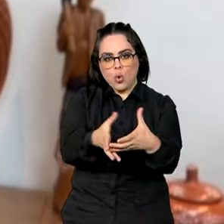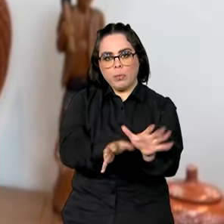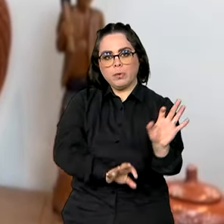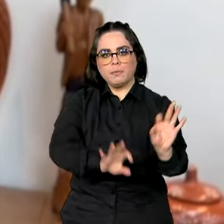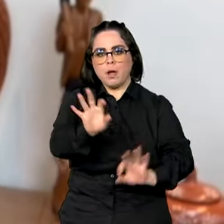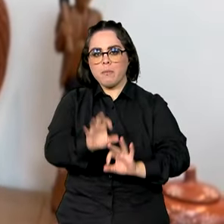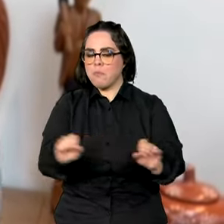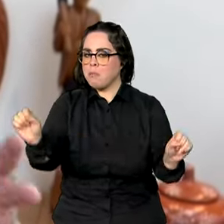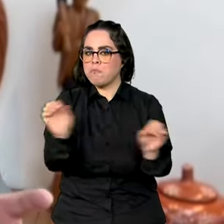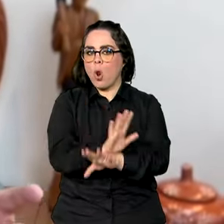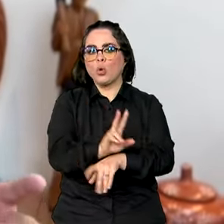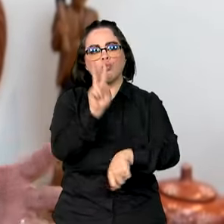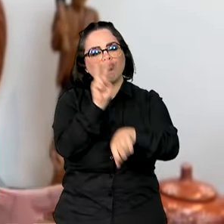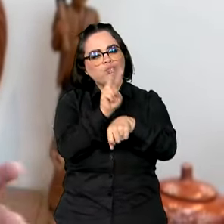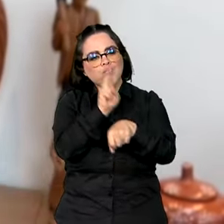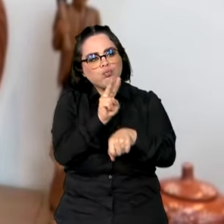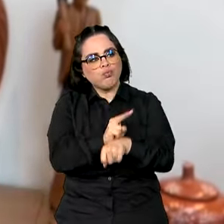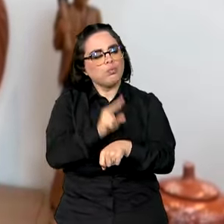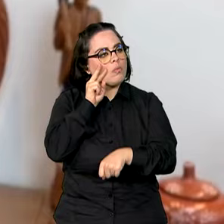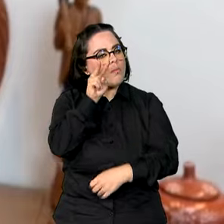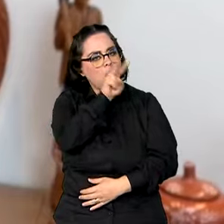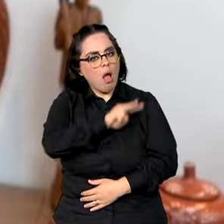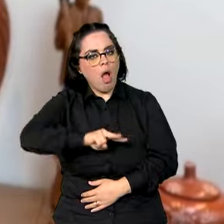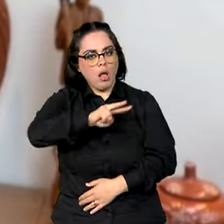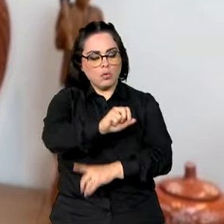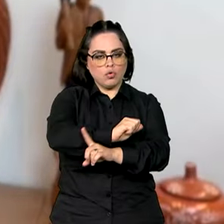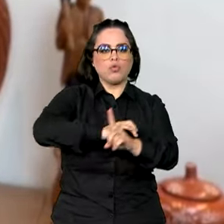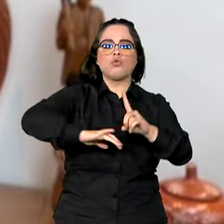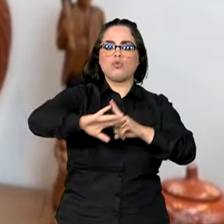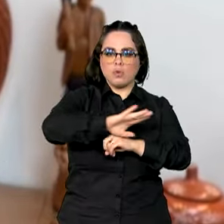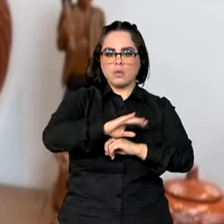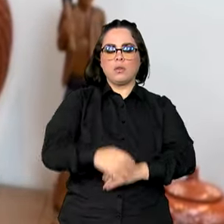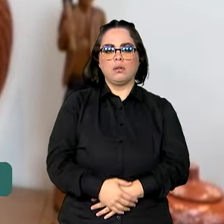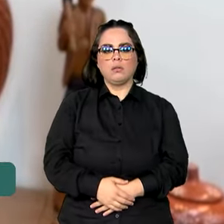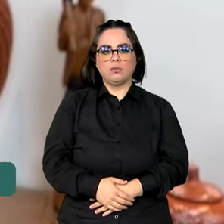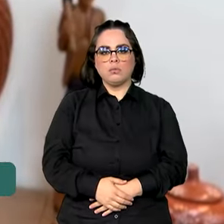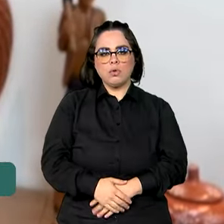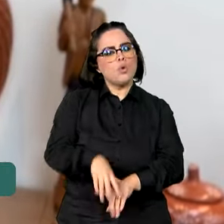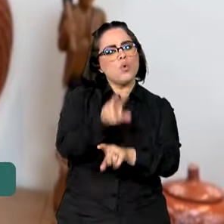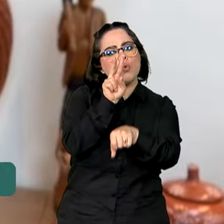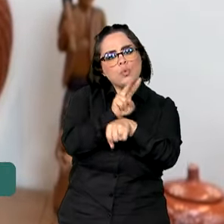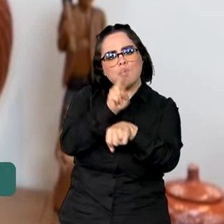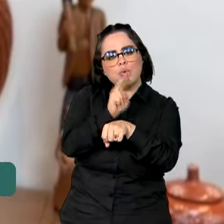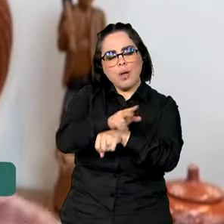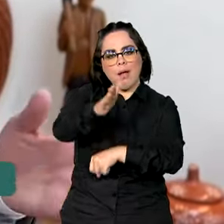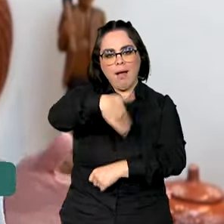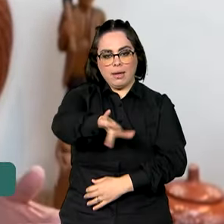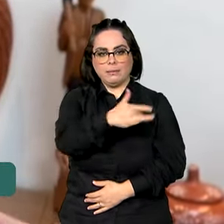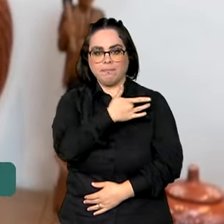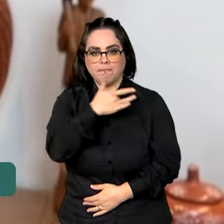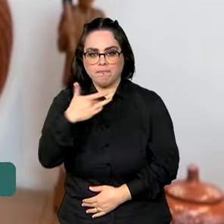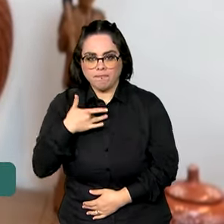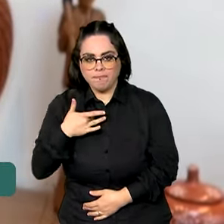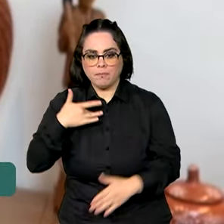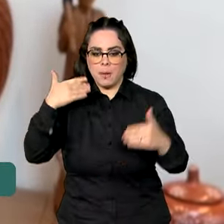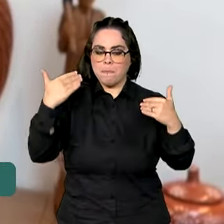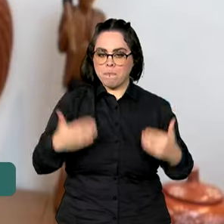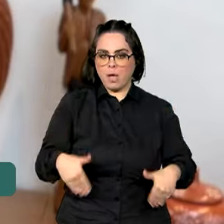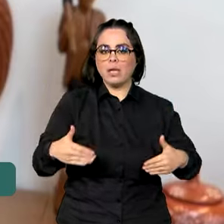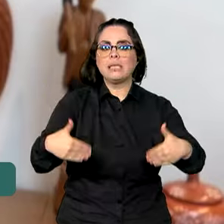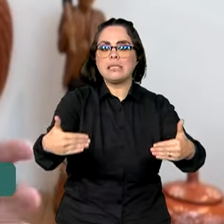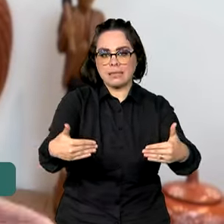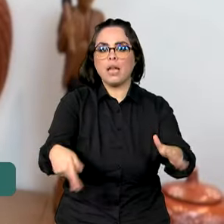presente e cuida do ponto de vista social. Cuida integrado com a área de saúde, Ministério